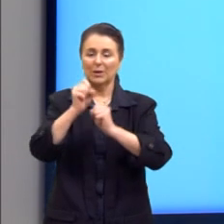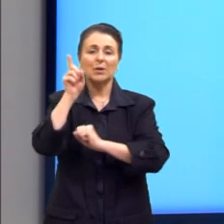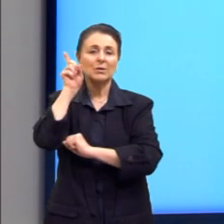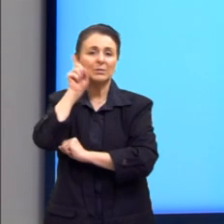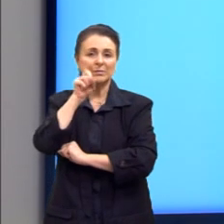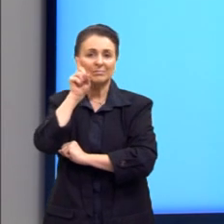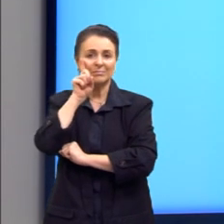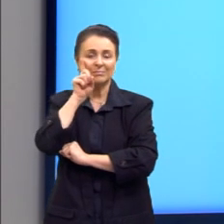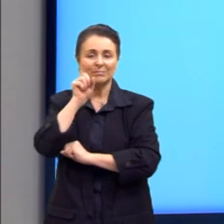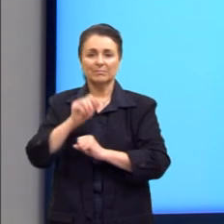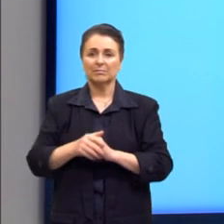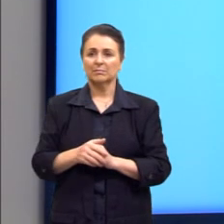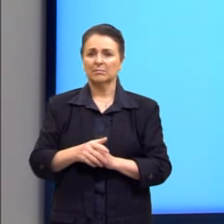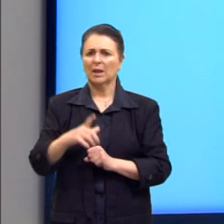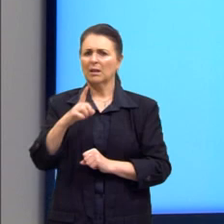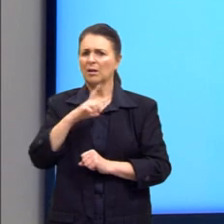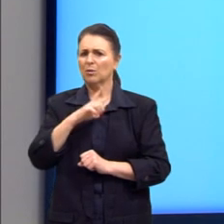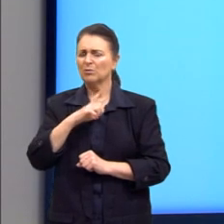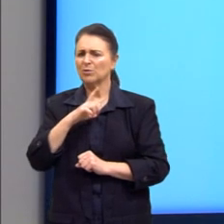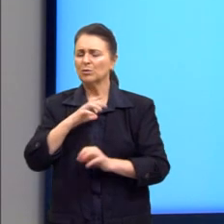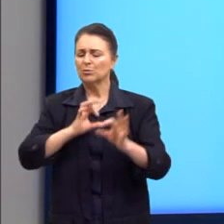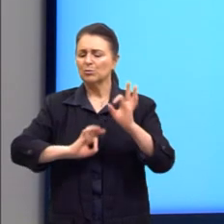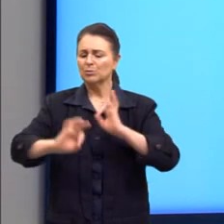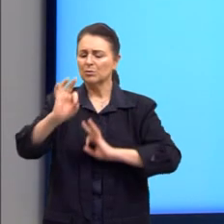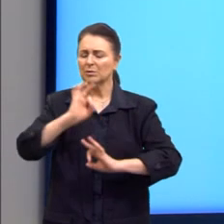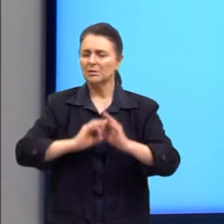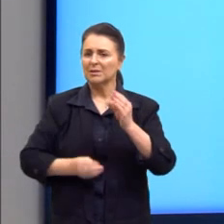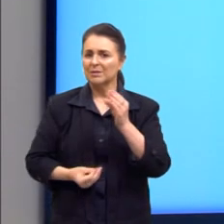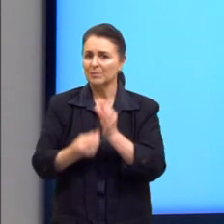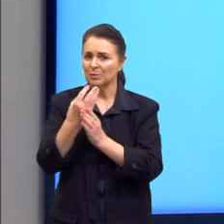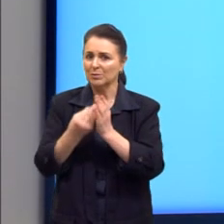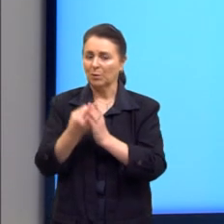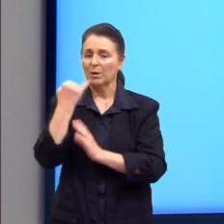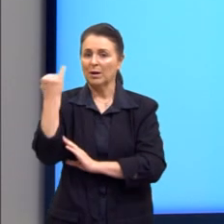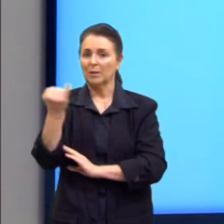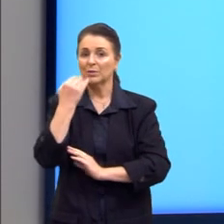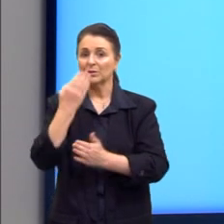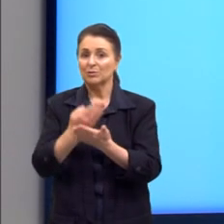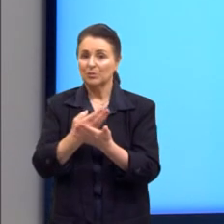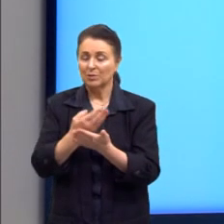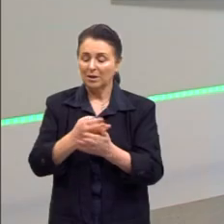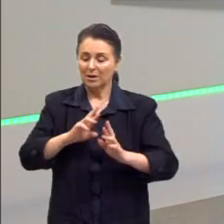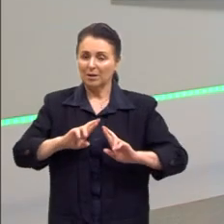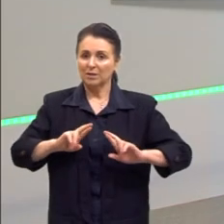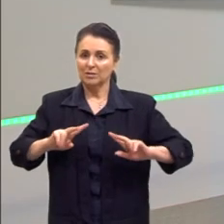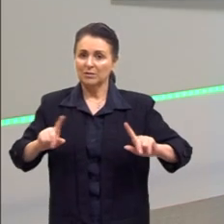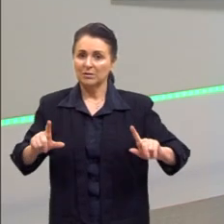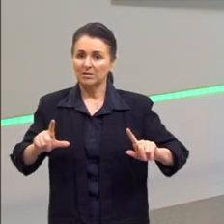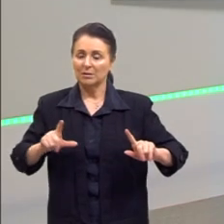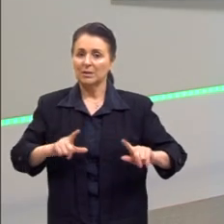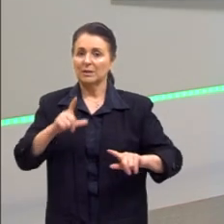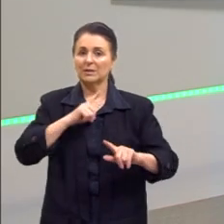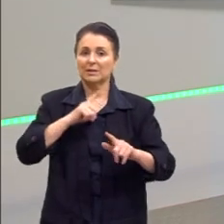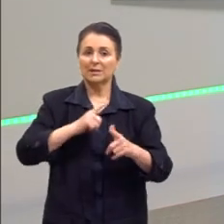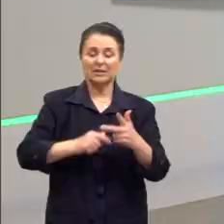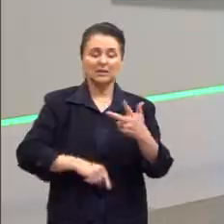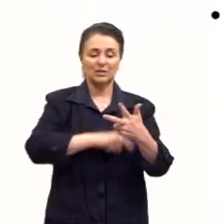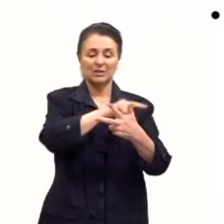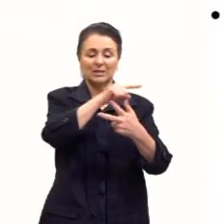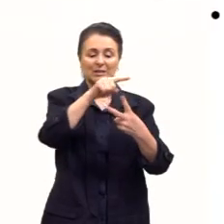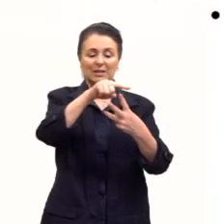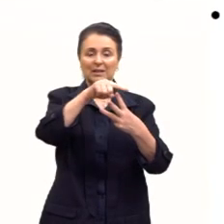E tem algumas formas de organizar essa produção. É importante estudar um pouquinho essas diferenças entre o taylorismo, o